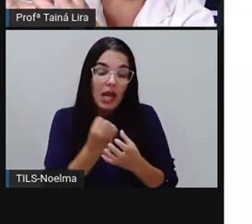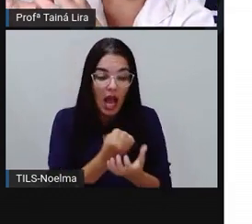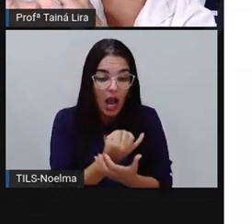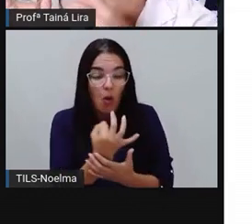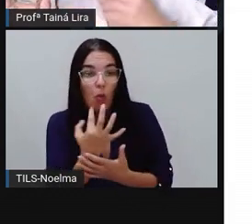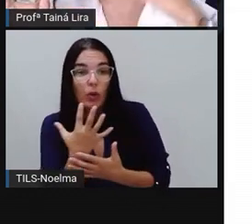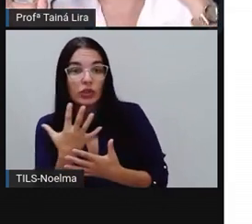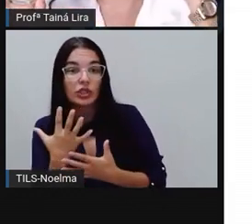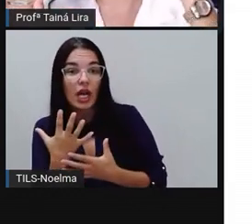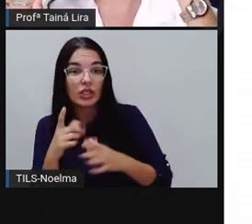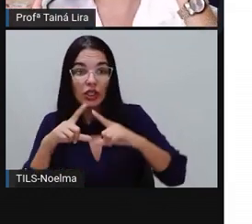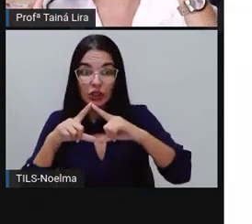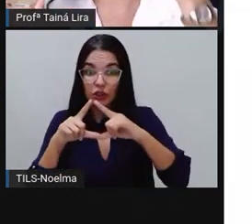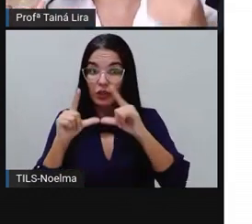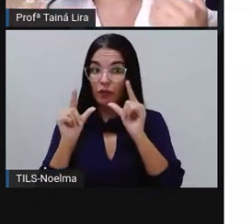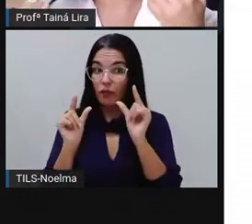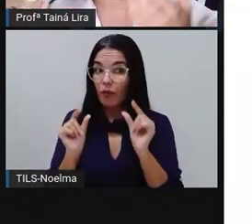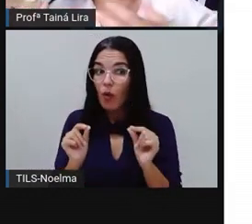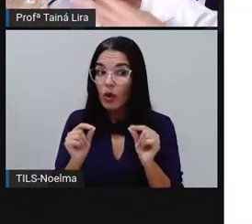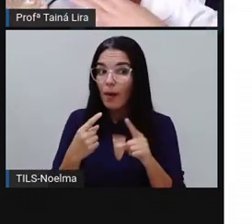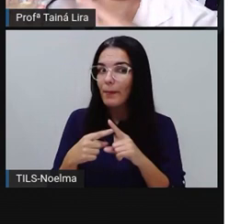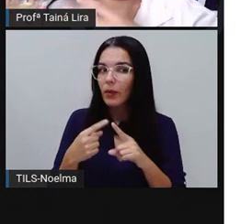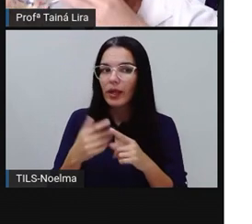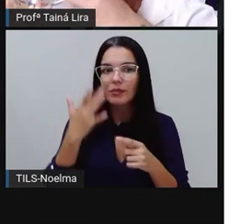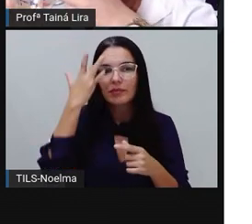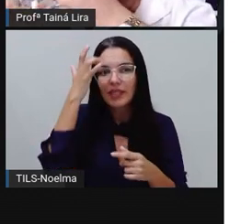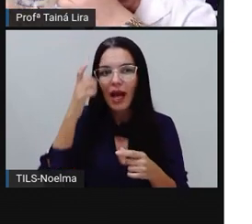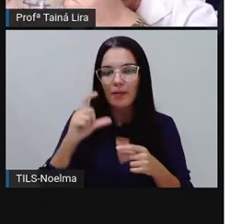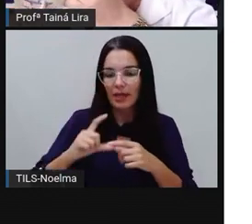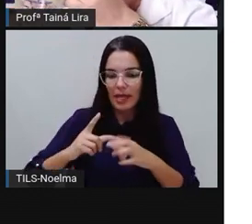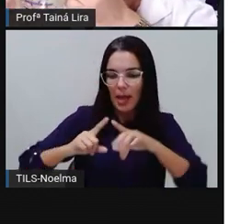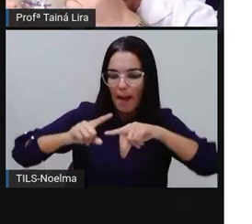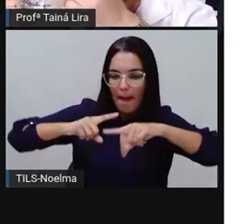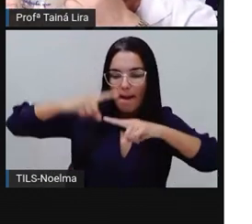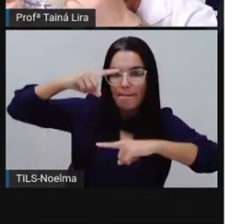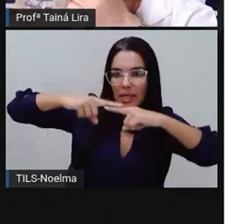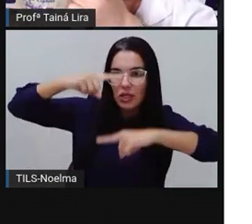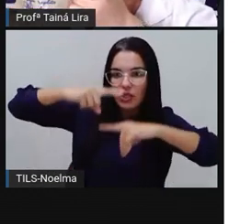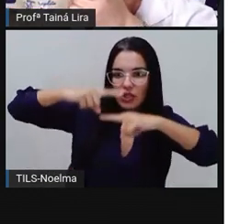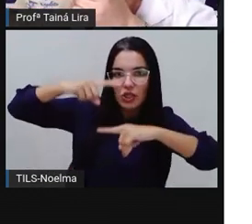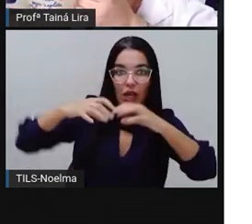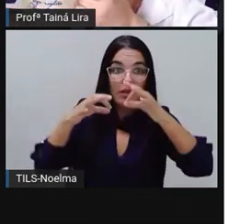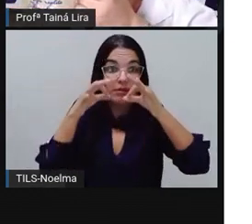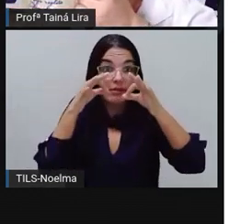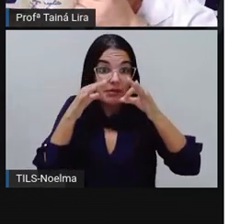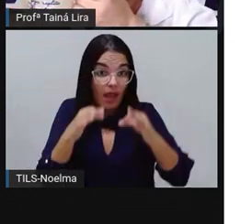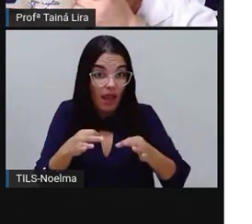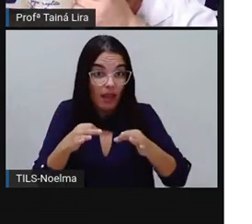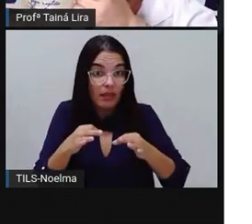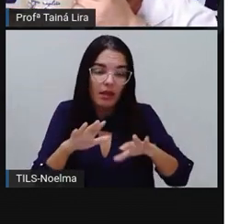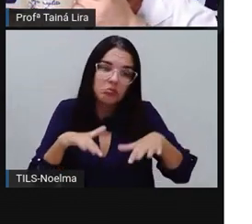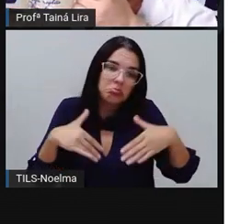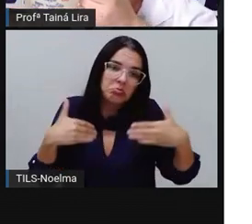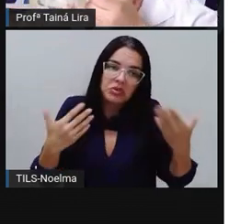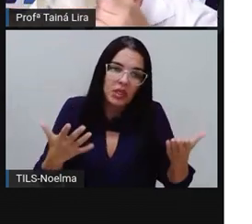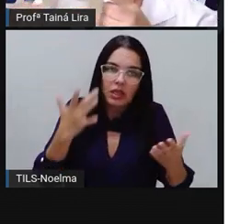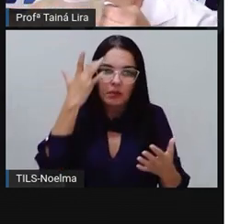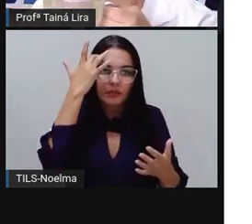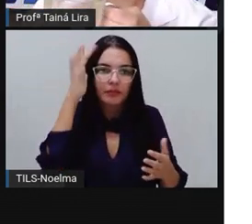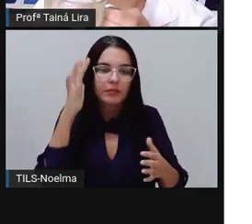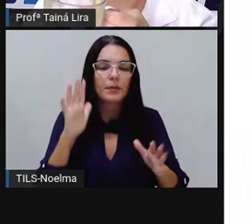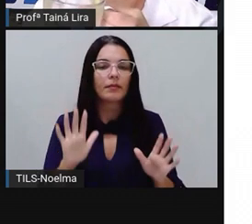hortelã, porque a xícara é uma medida não convencional, eu boto aqui meia xícara, eu não sei quanto eu tenho de hortelã.